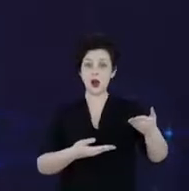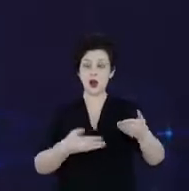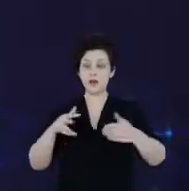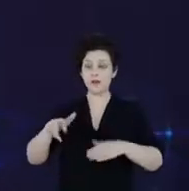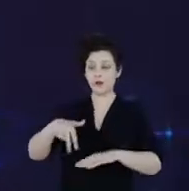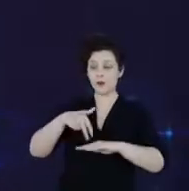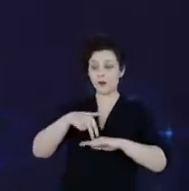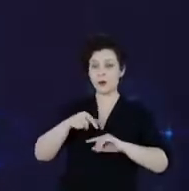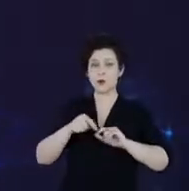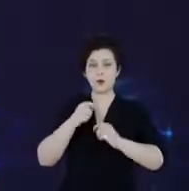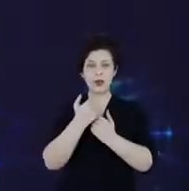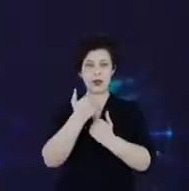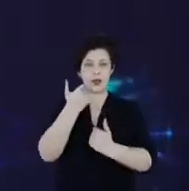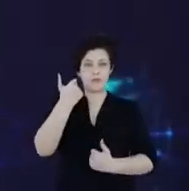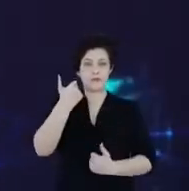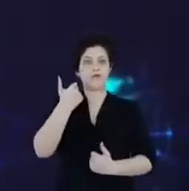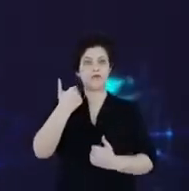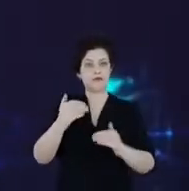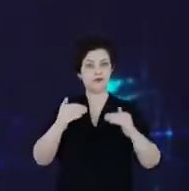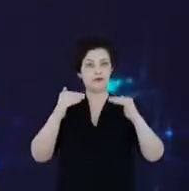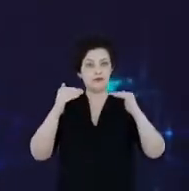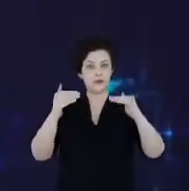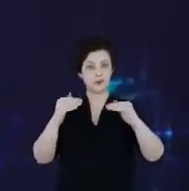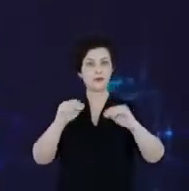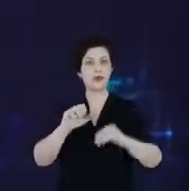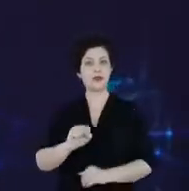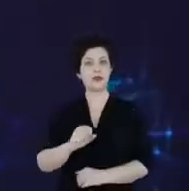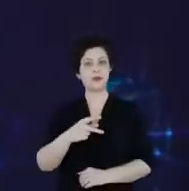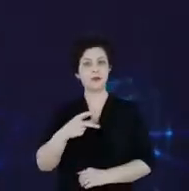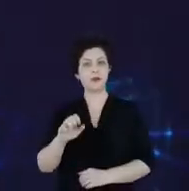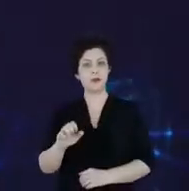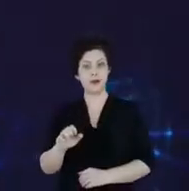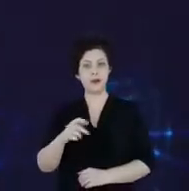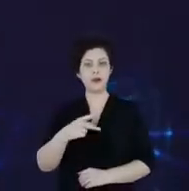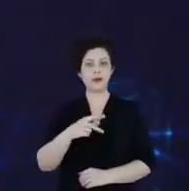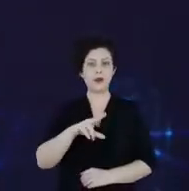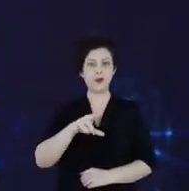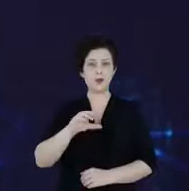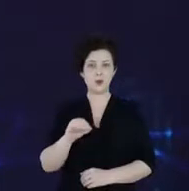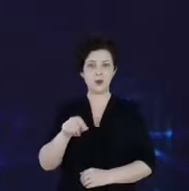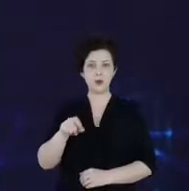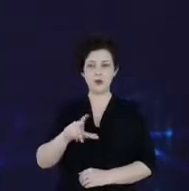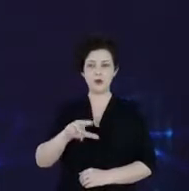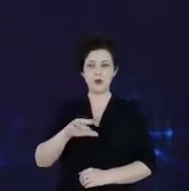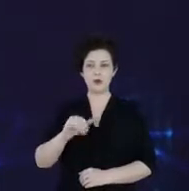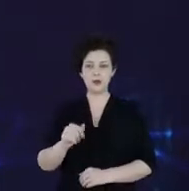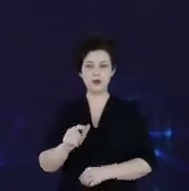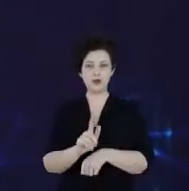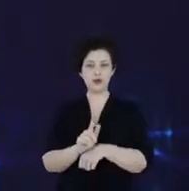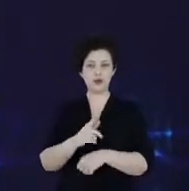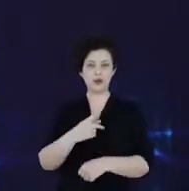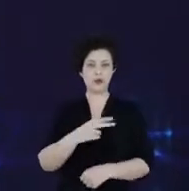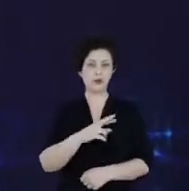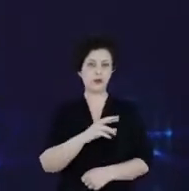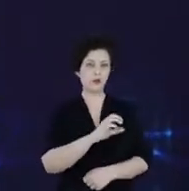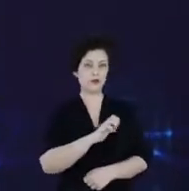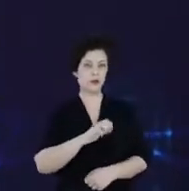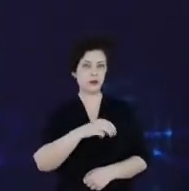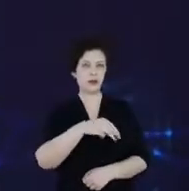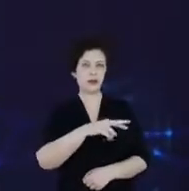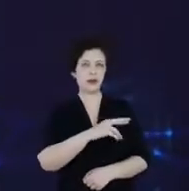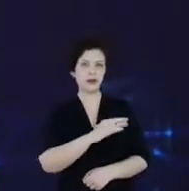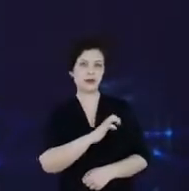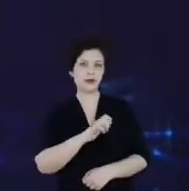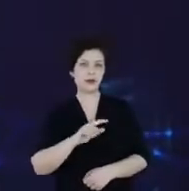superintendente da SPE Anel, o Sr. Paulo Luciano de Carvalho, o gerente do Procel, Marcel Siqueira, o